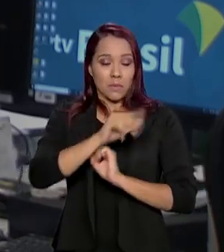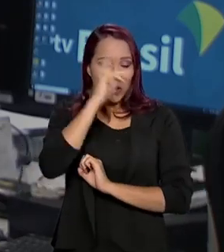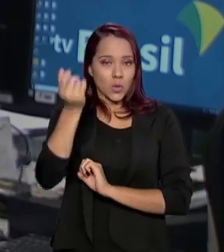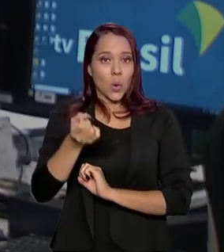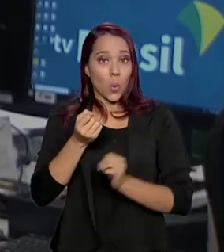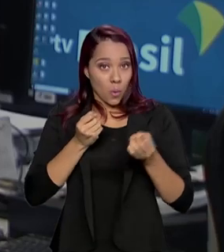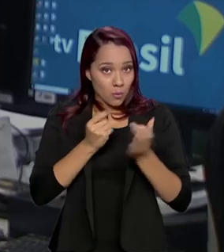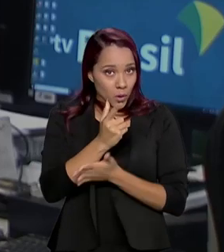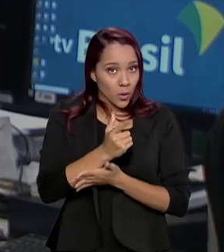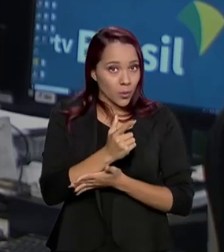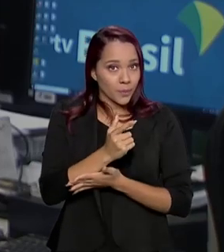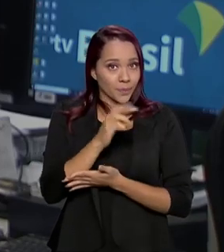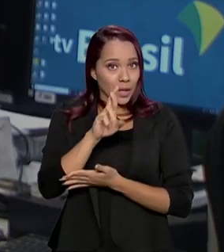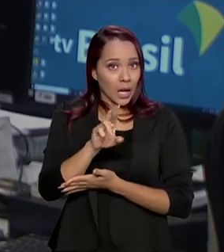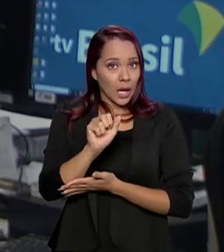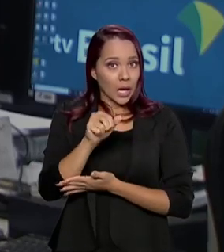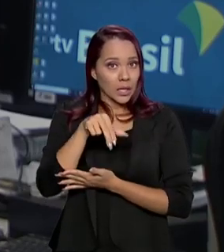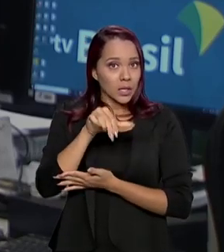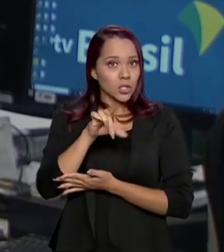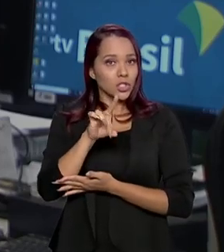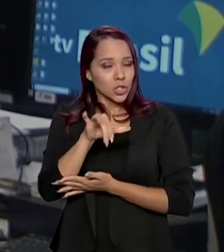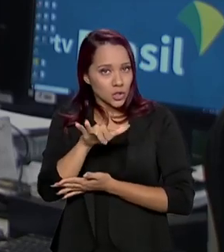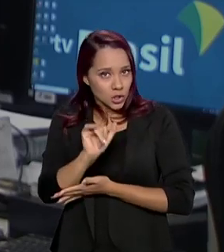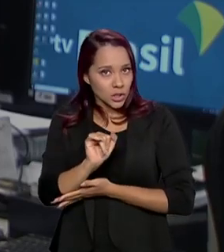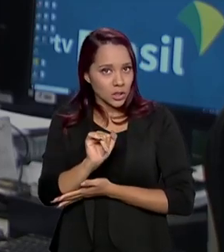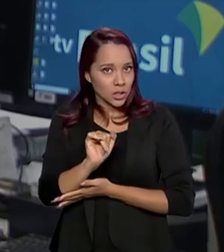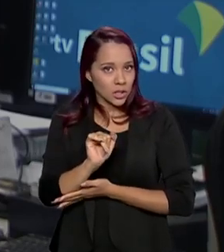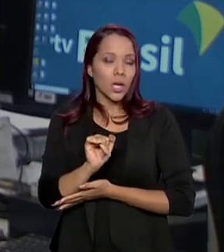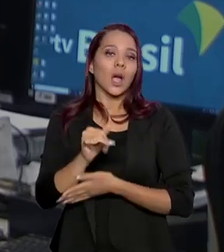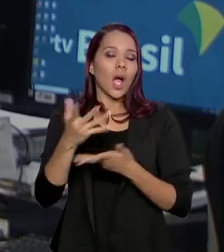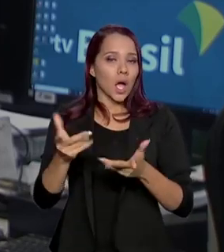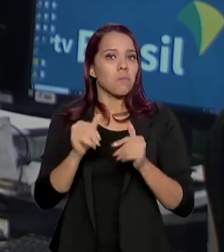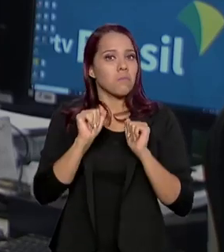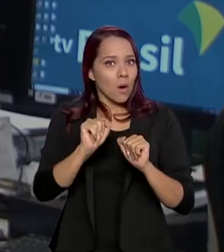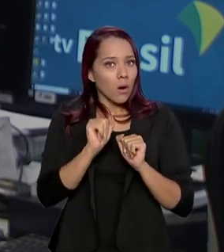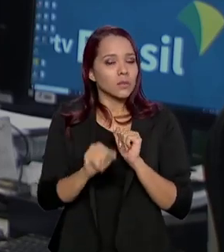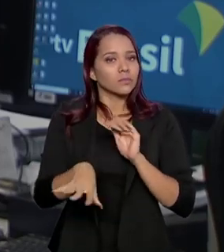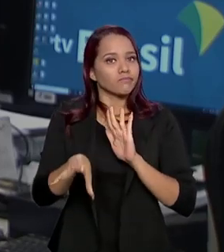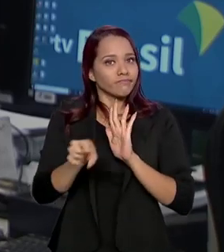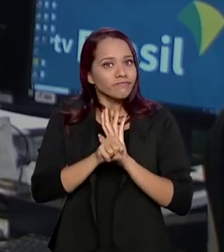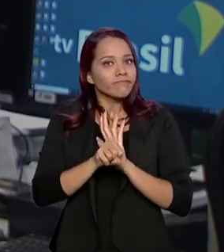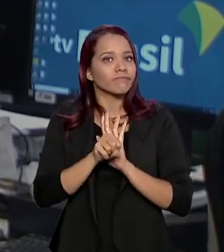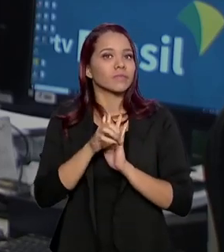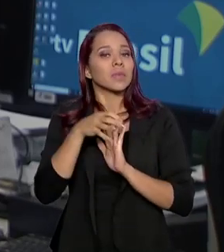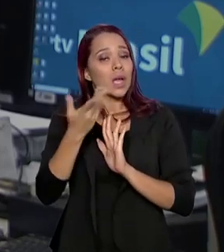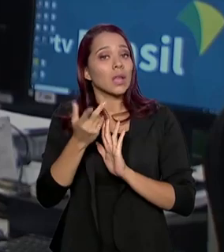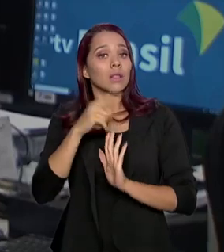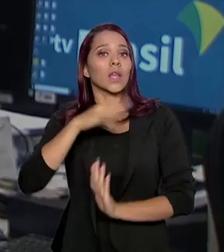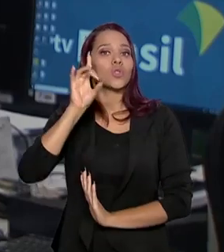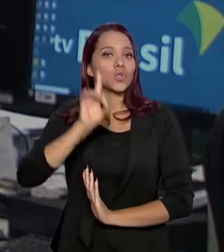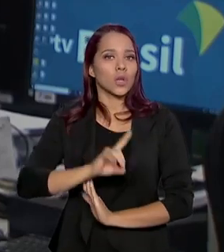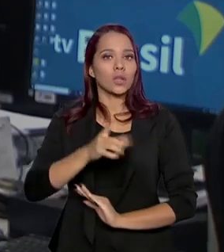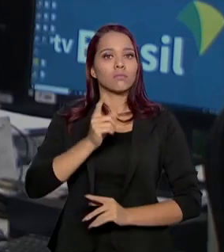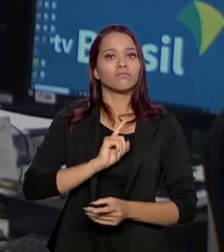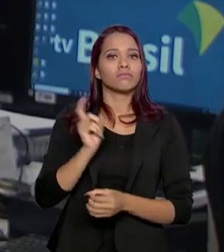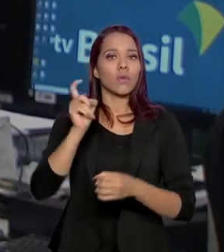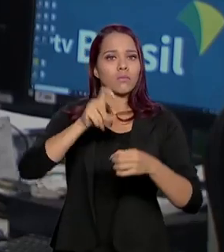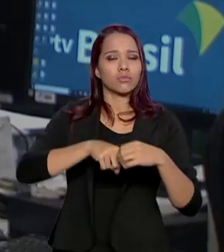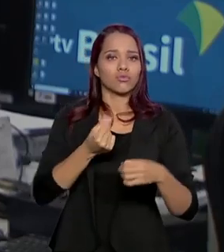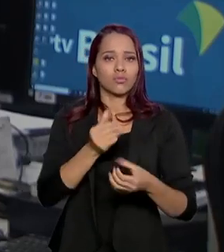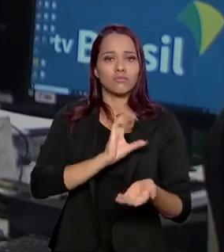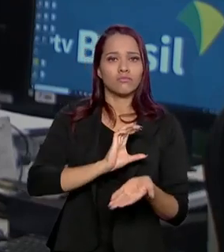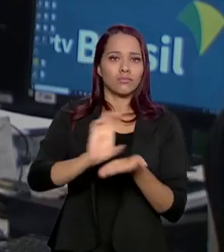comprou cloridrato de ranitidina desses lotes que podem estar contaminados, ele tem direito a devolver o